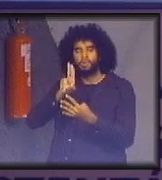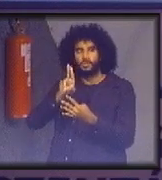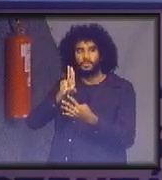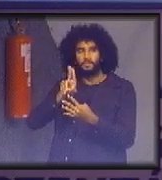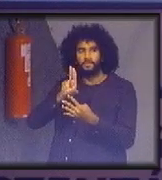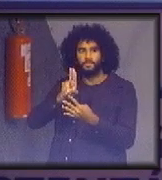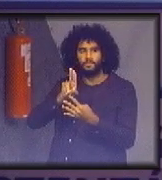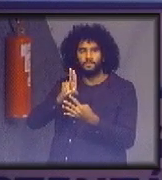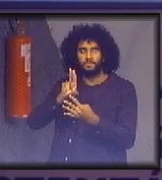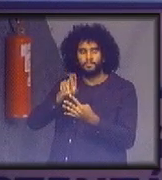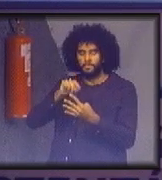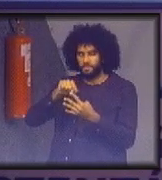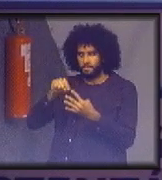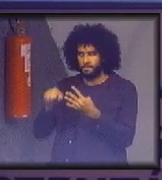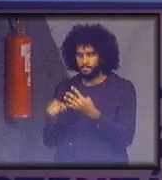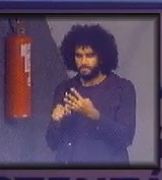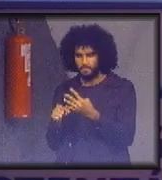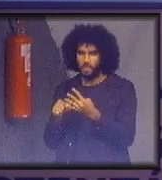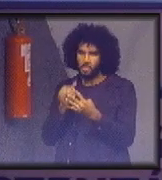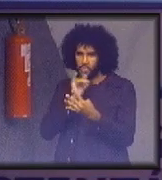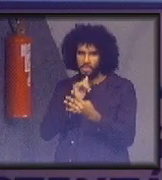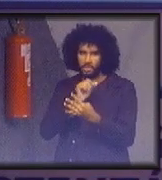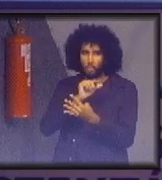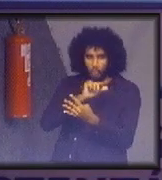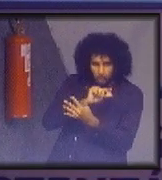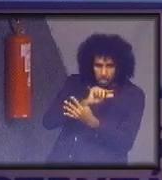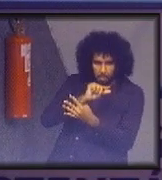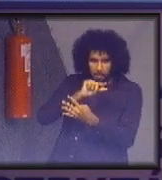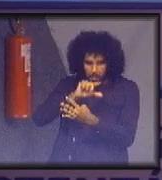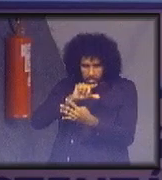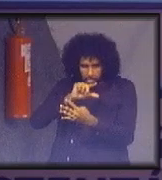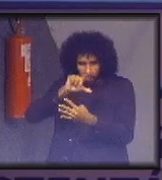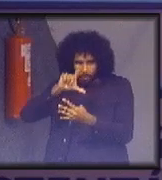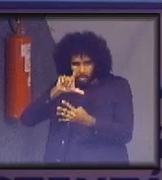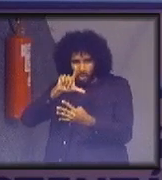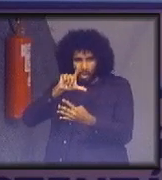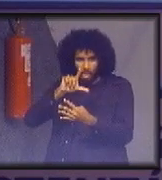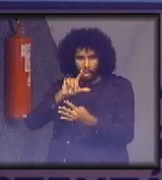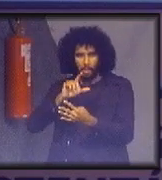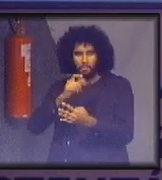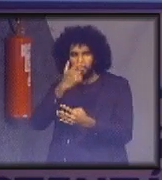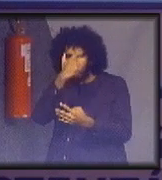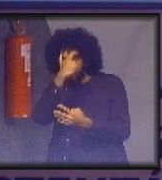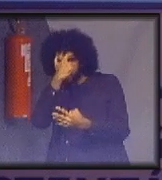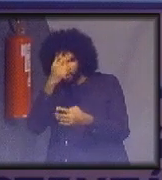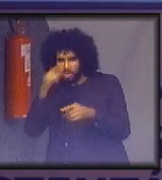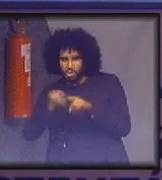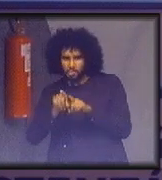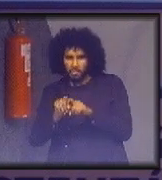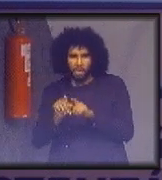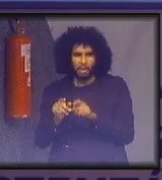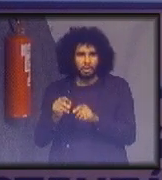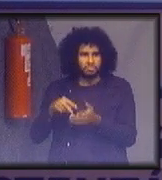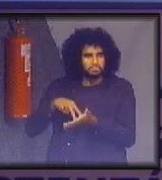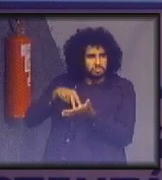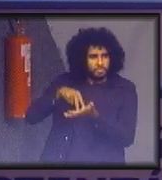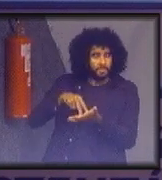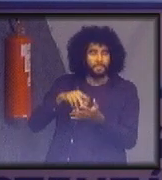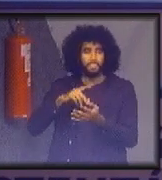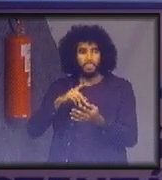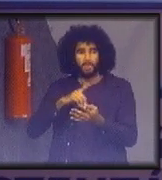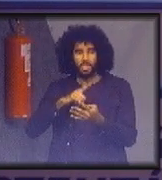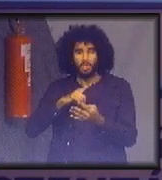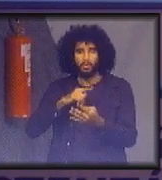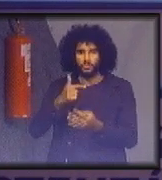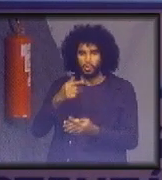indiferente, iniciante, engajado e consciente. 24% da população brasileira está nas duas faixas mais